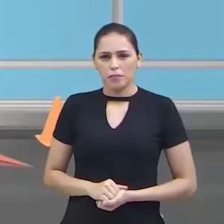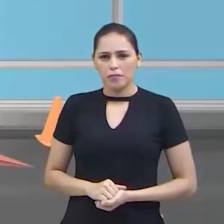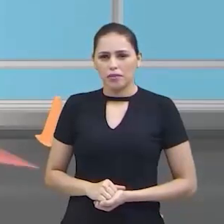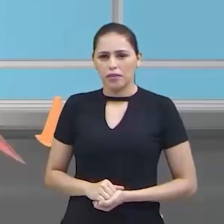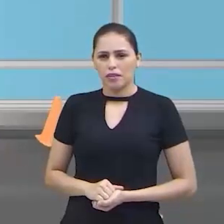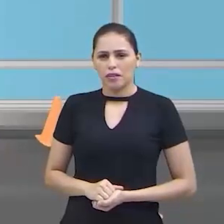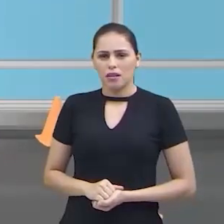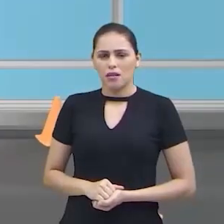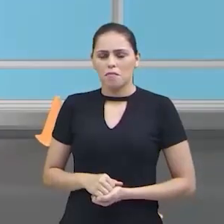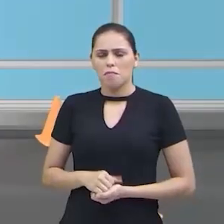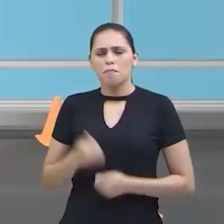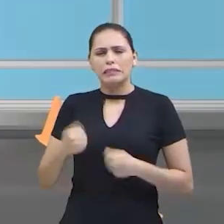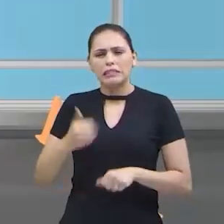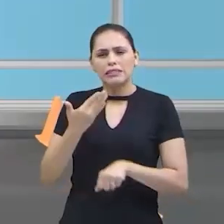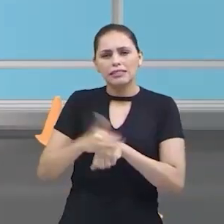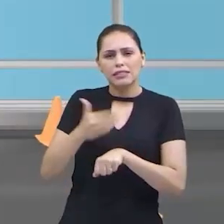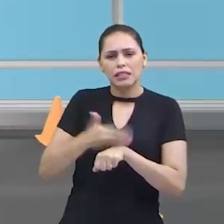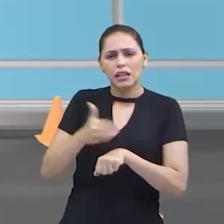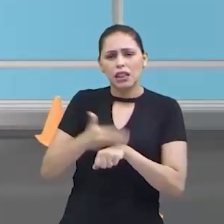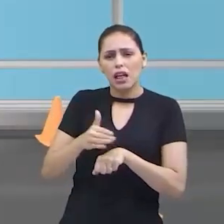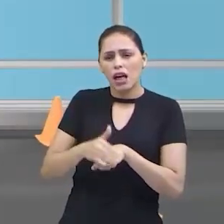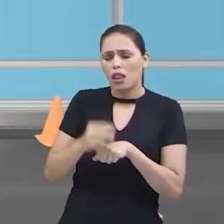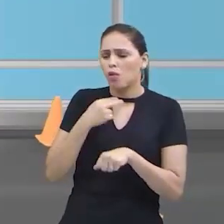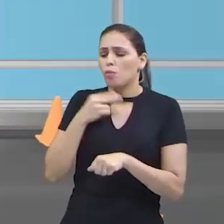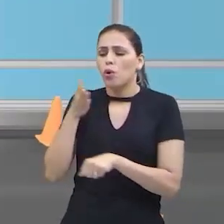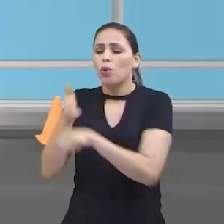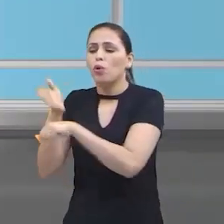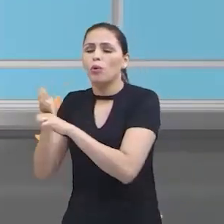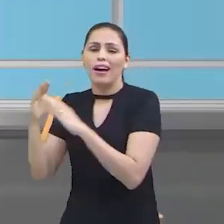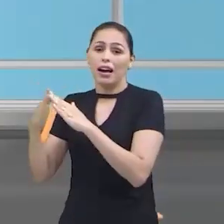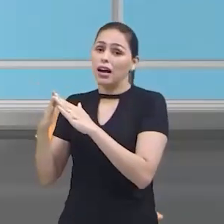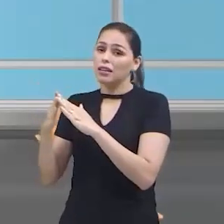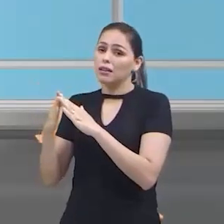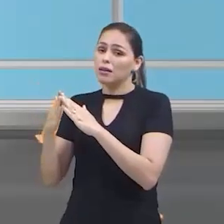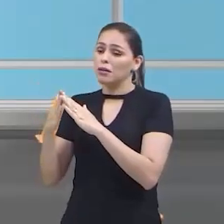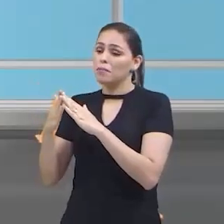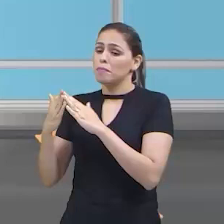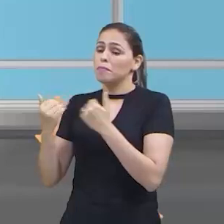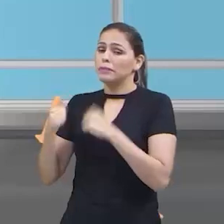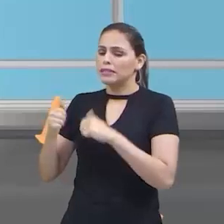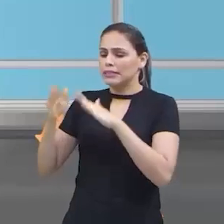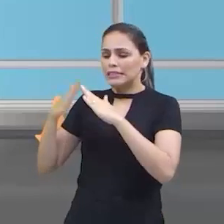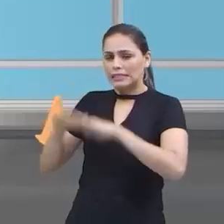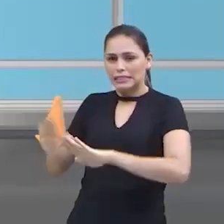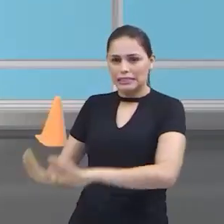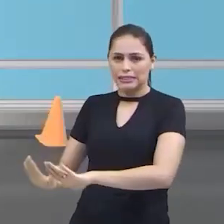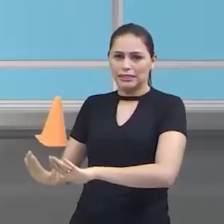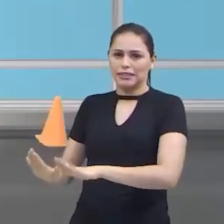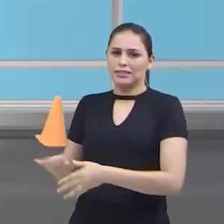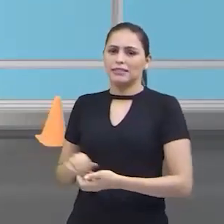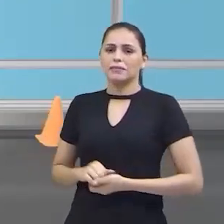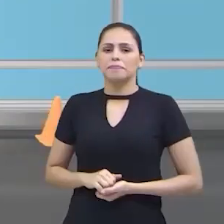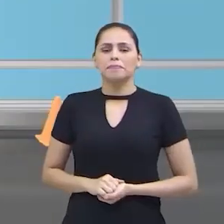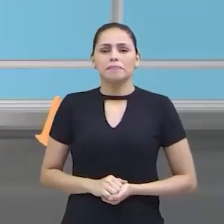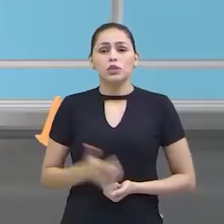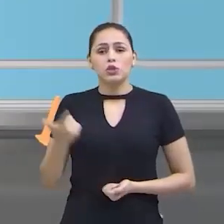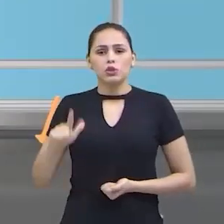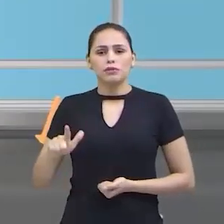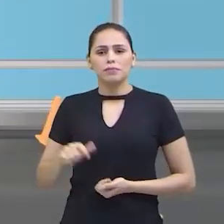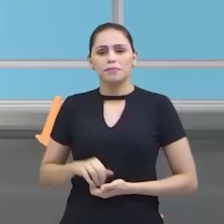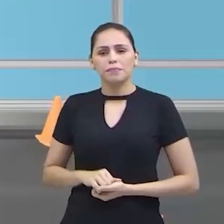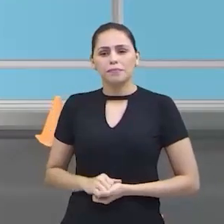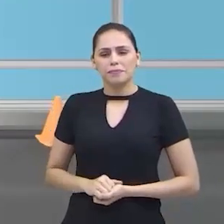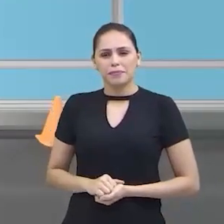A gente tem que estar treinando. A gente não pode sair de casa. Tem que ser dentro de casa. Então, a gente tem que medir nossa força. Certo? Prepara de novo, hein?